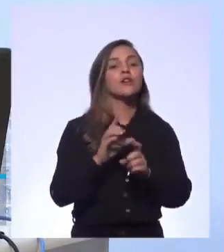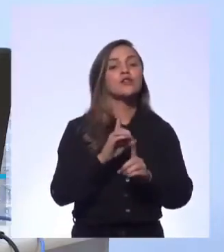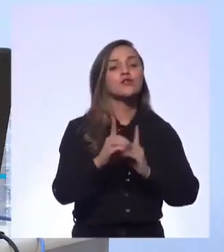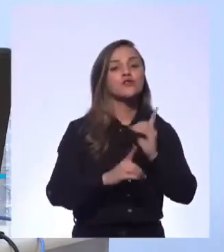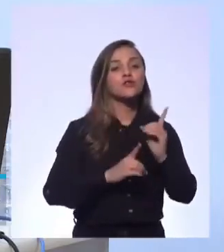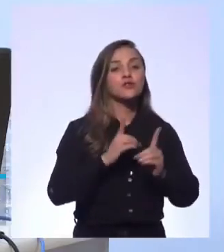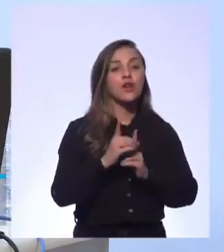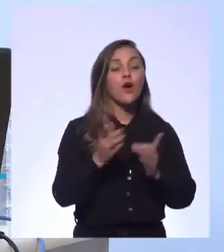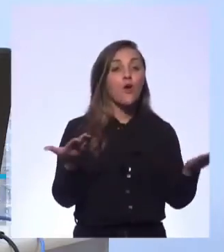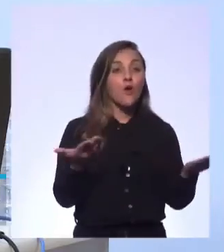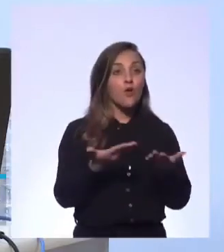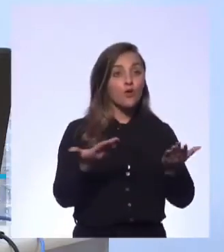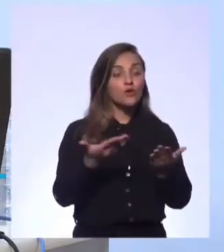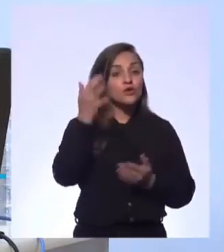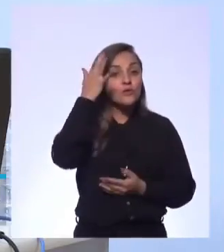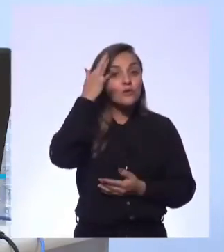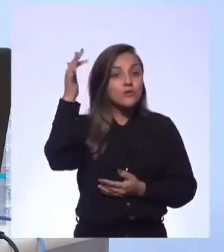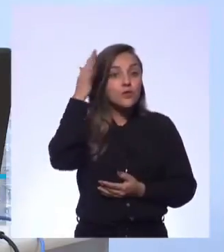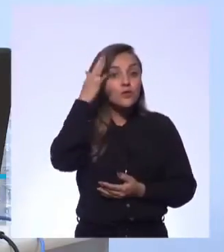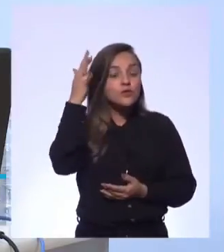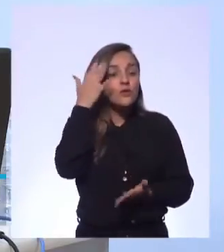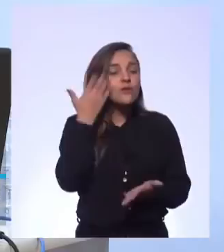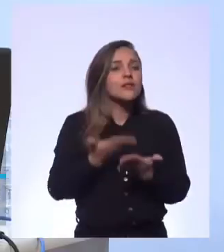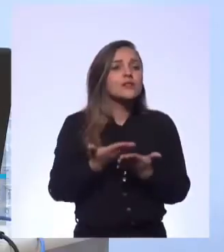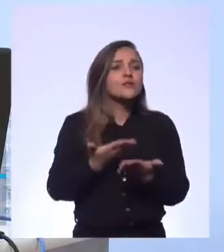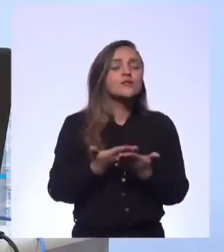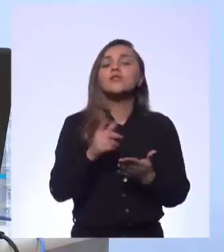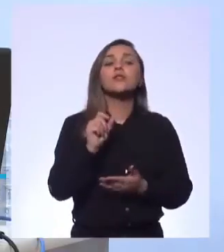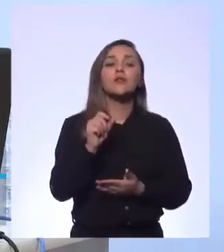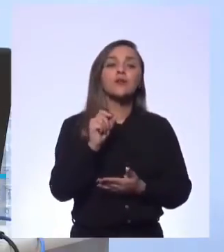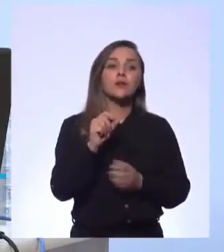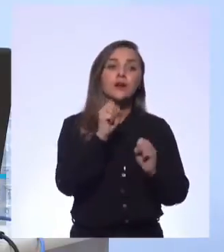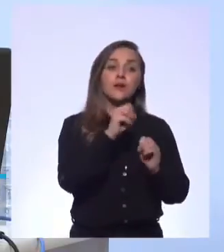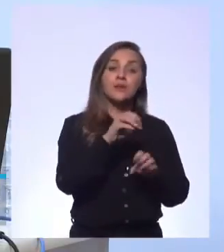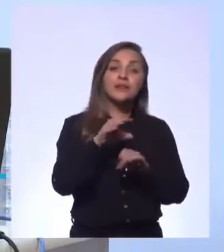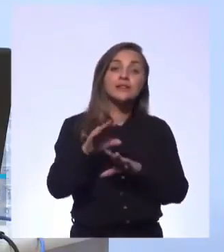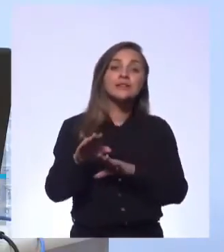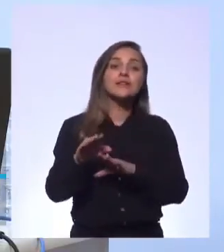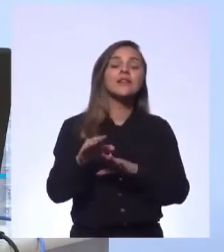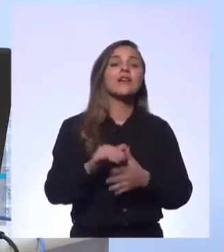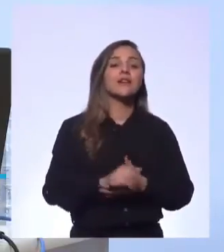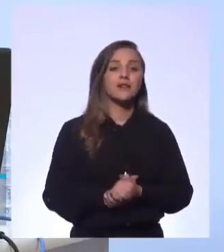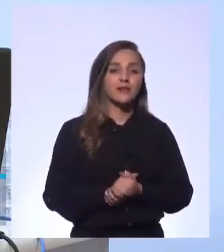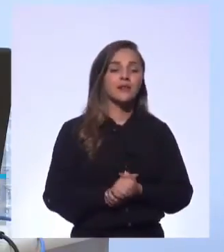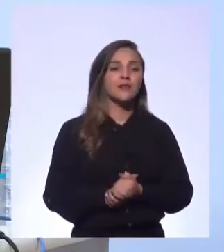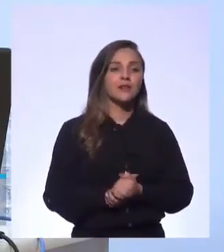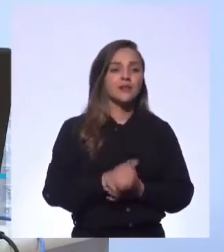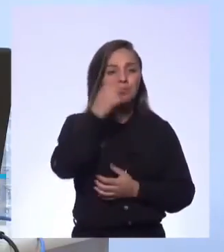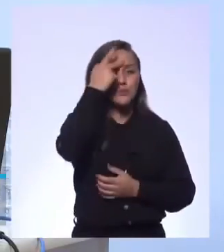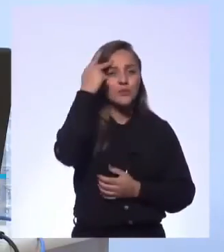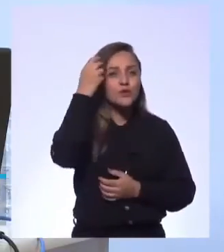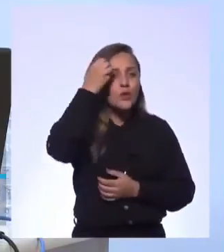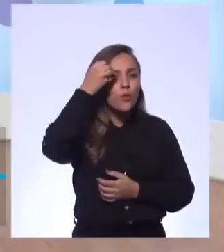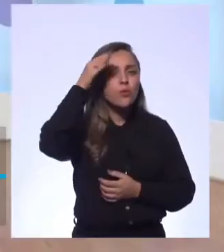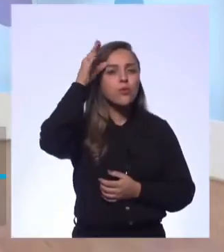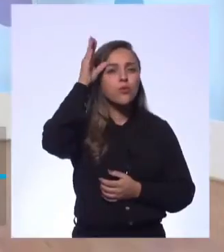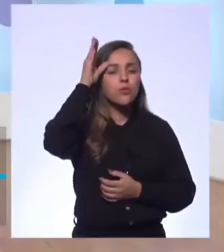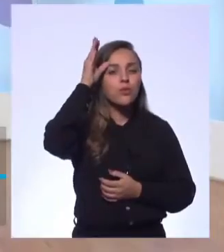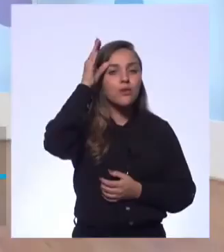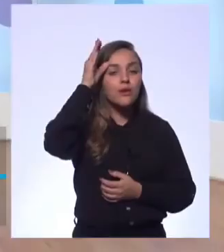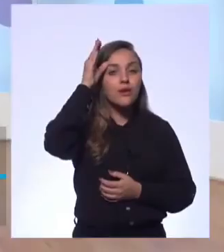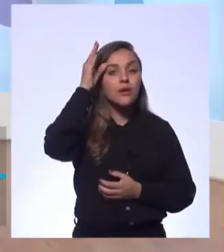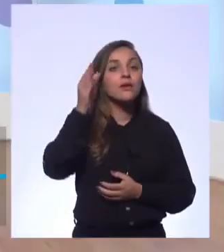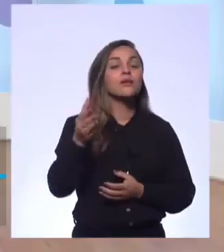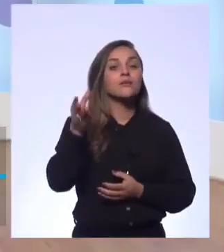estudar filosofia para ensinar exatamente machine learning a processar a informação. Ah, bacana. O professor Edmundo, agora há pouco,